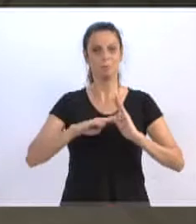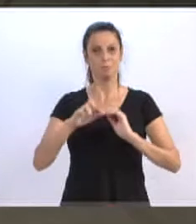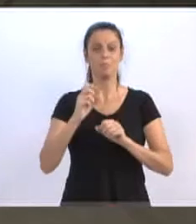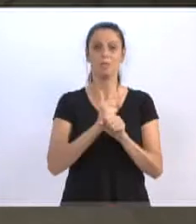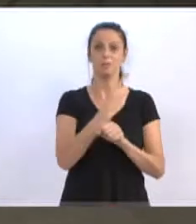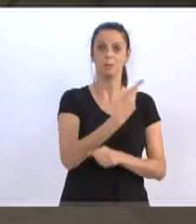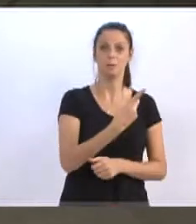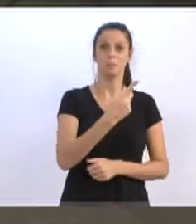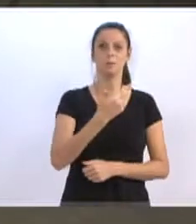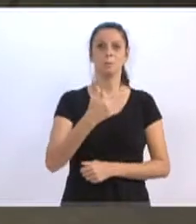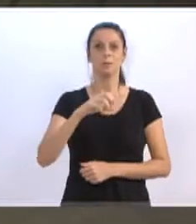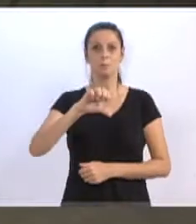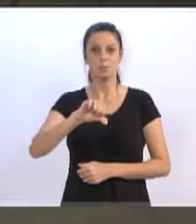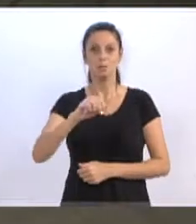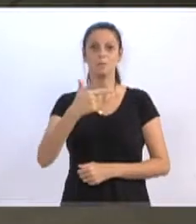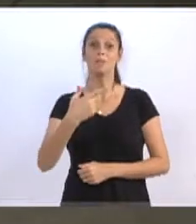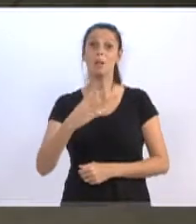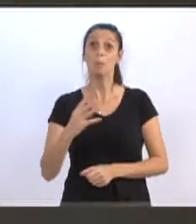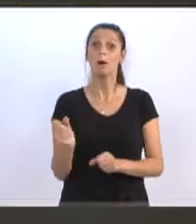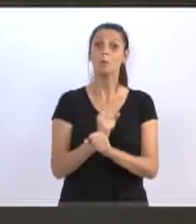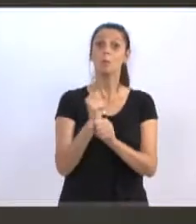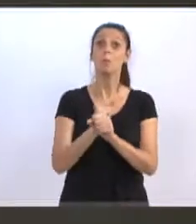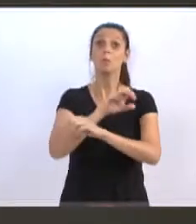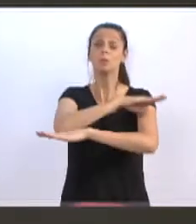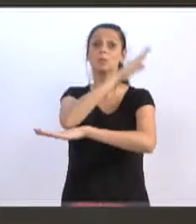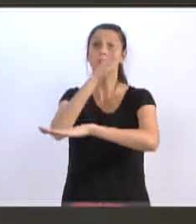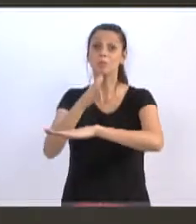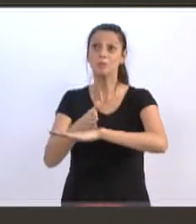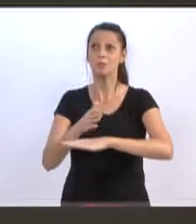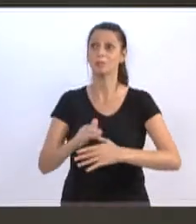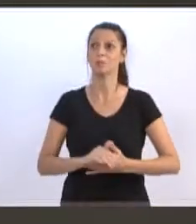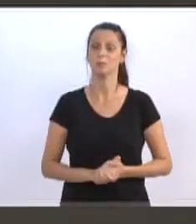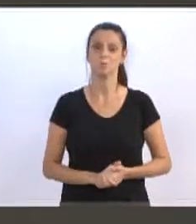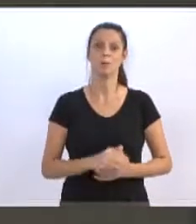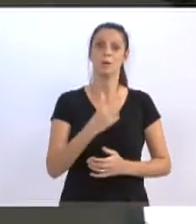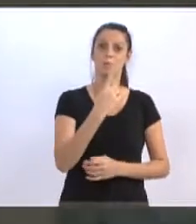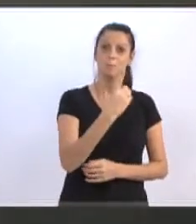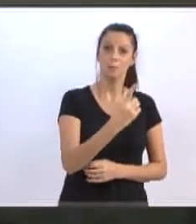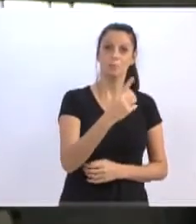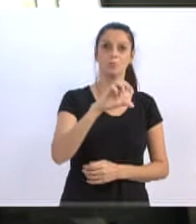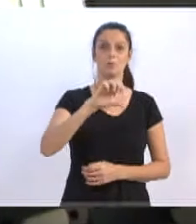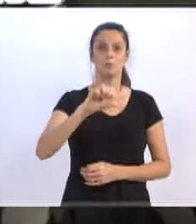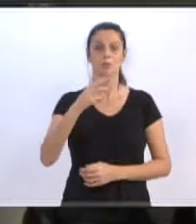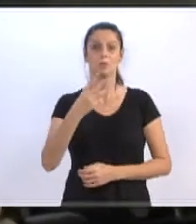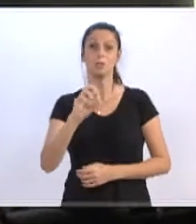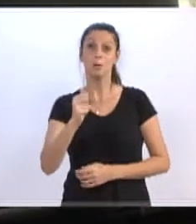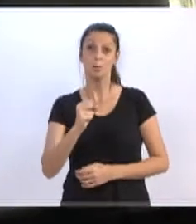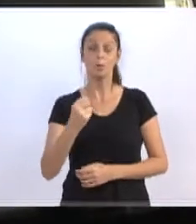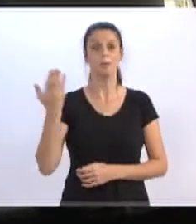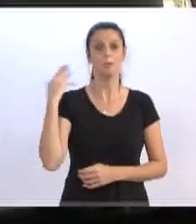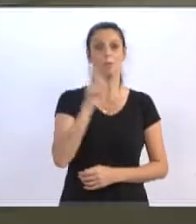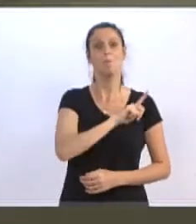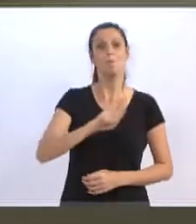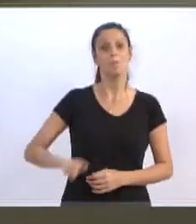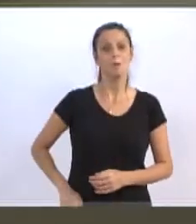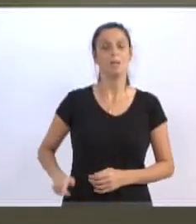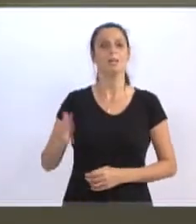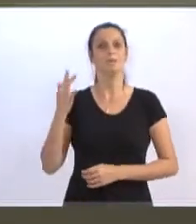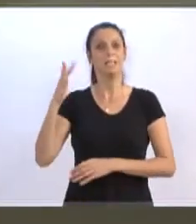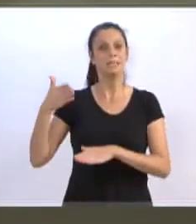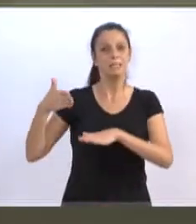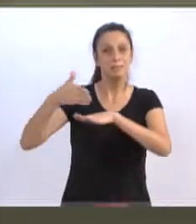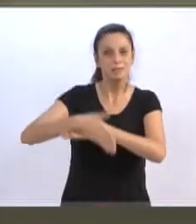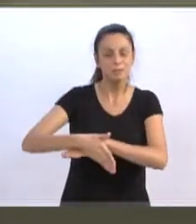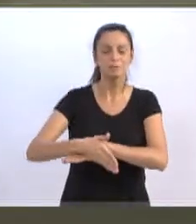1924. Em 1938, houve uma interferência do governo federal e ele foi